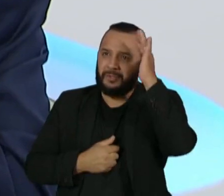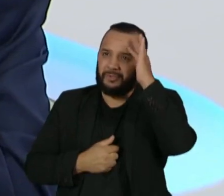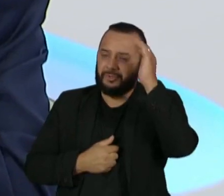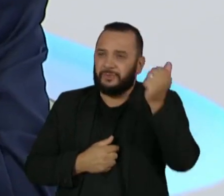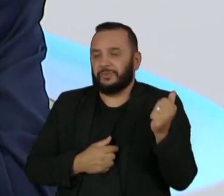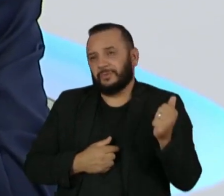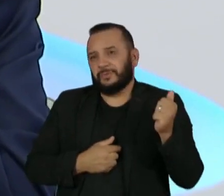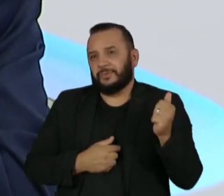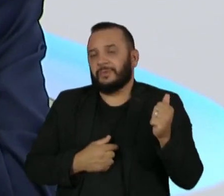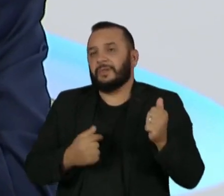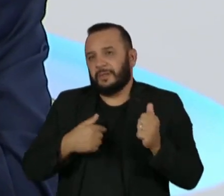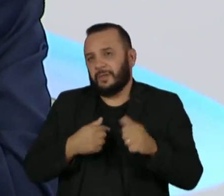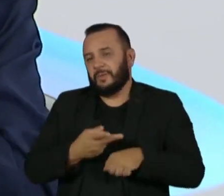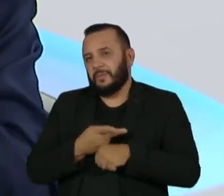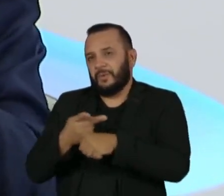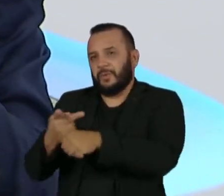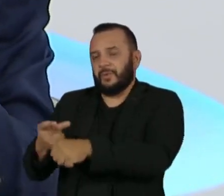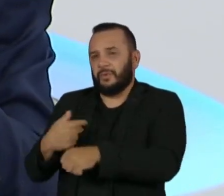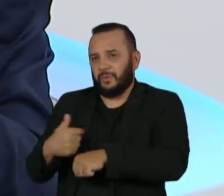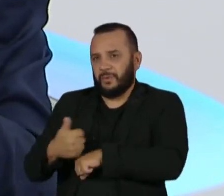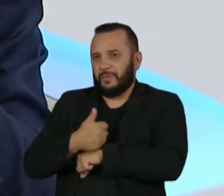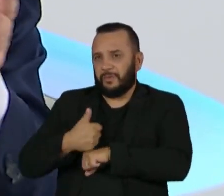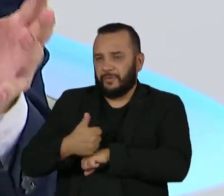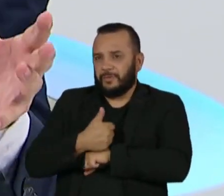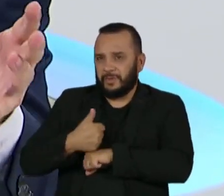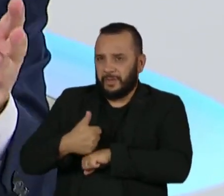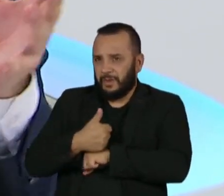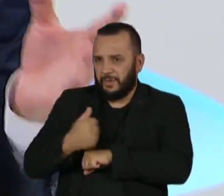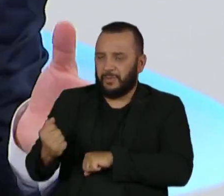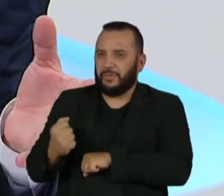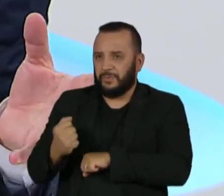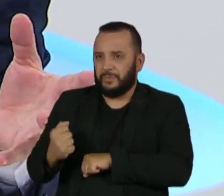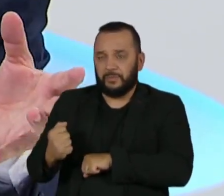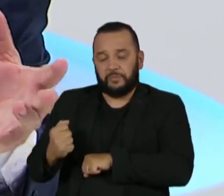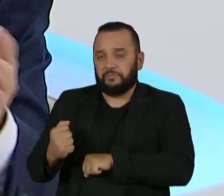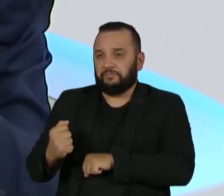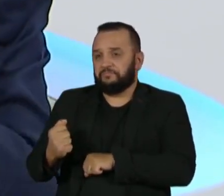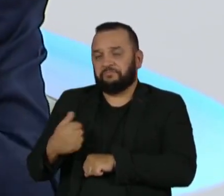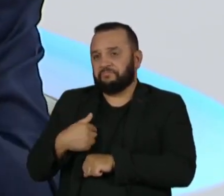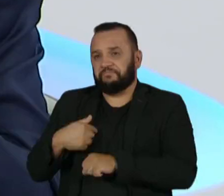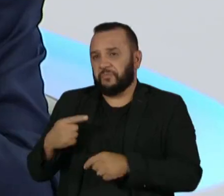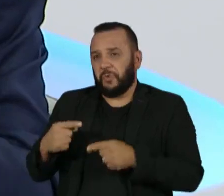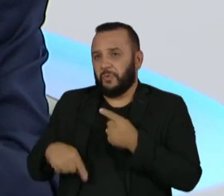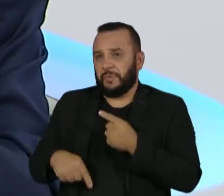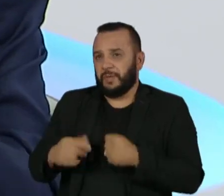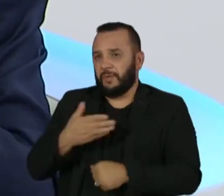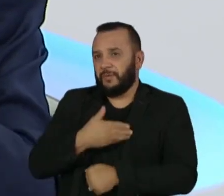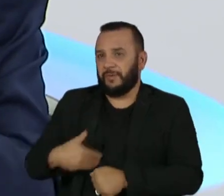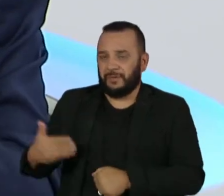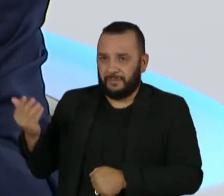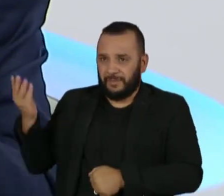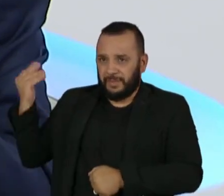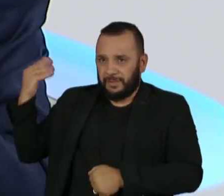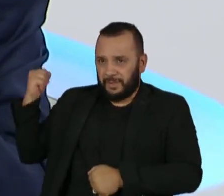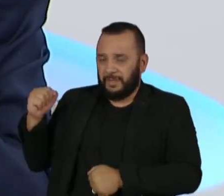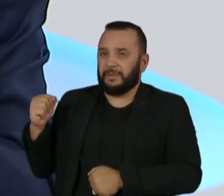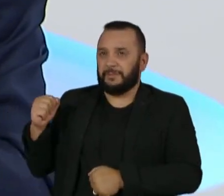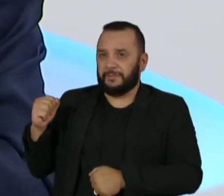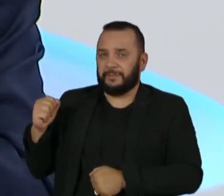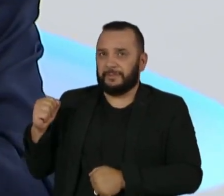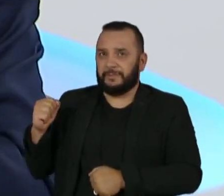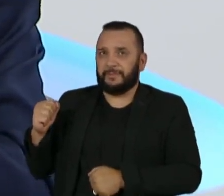procuram profissionais que não tinham muita identificação com o governo anterior, que têm uma posição